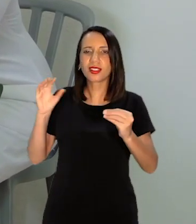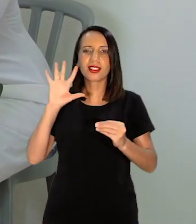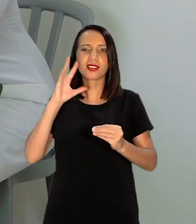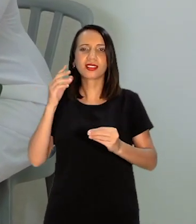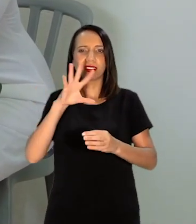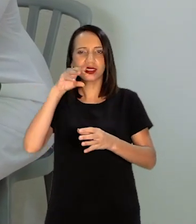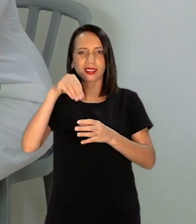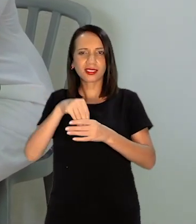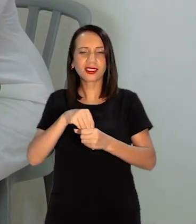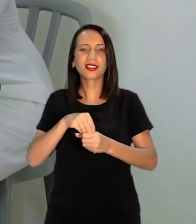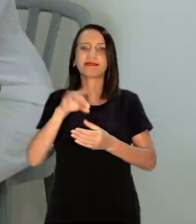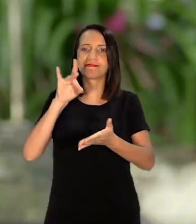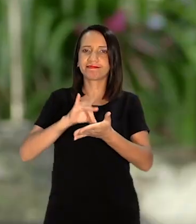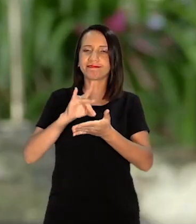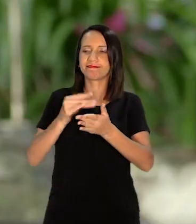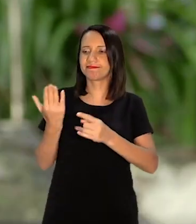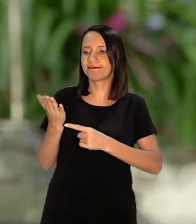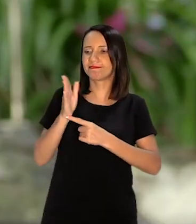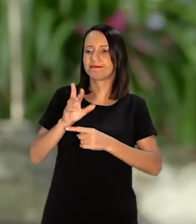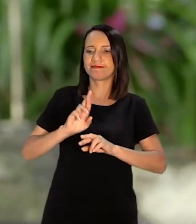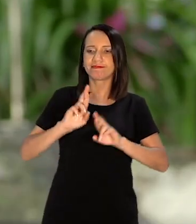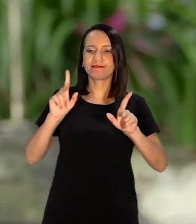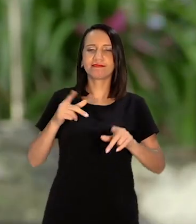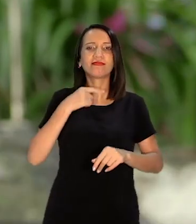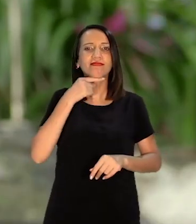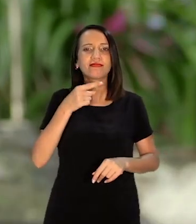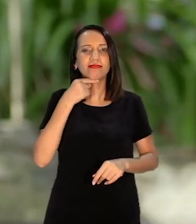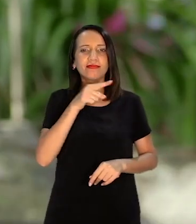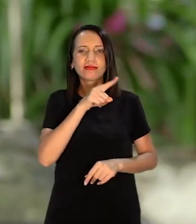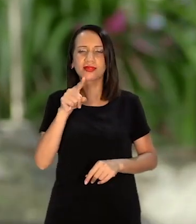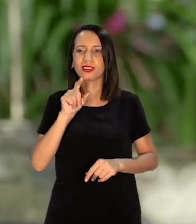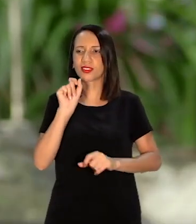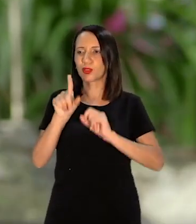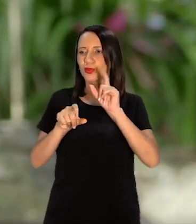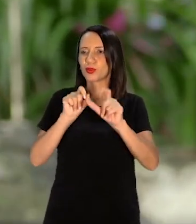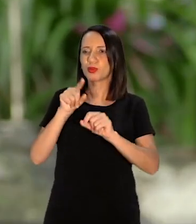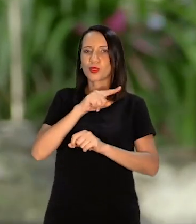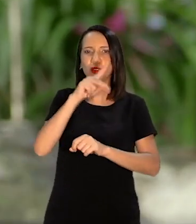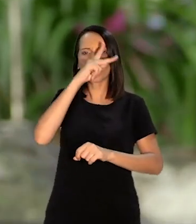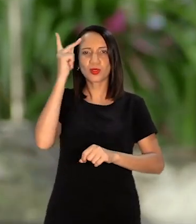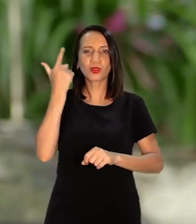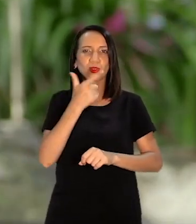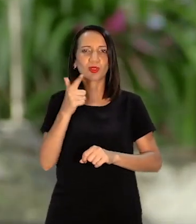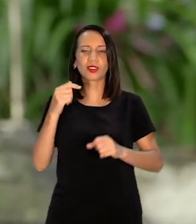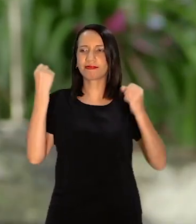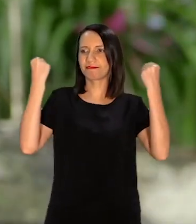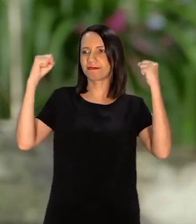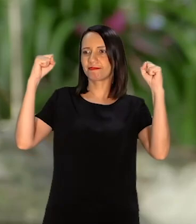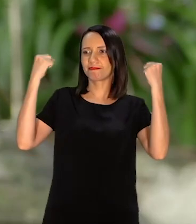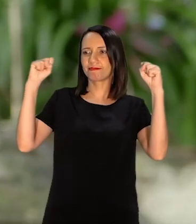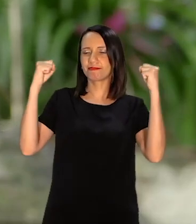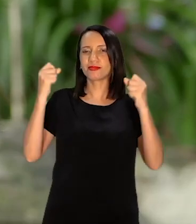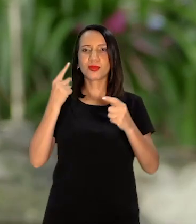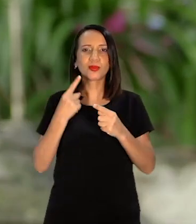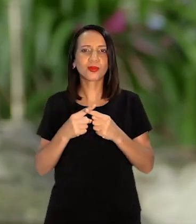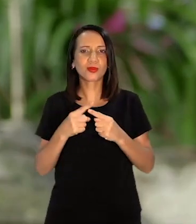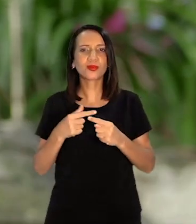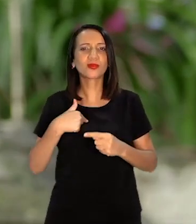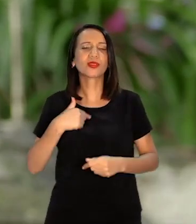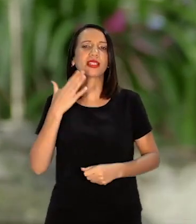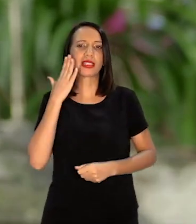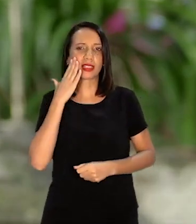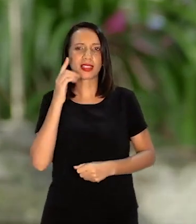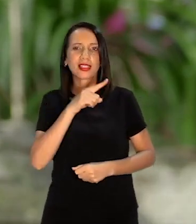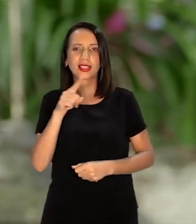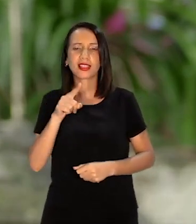dessa realidade Faz toda a diferença Não adianta Só você dar bronca Porque a pessoa Não está praticando Uma atividade física Porque eu sei